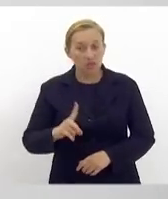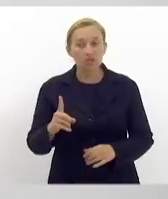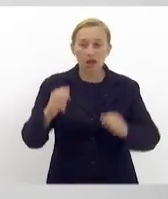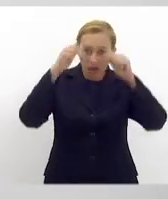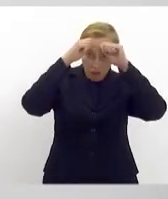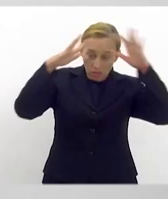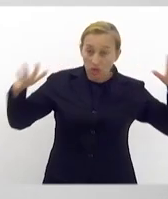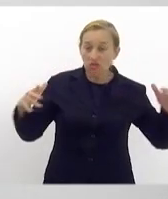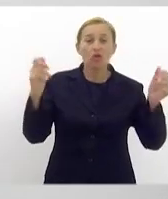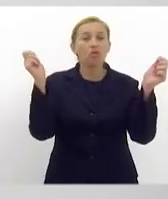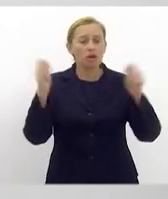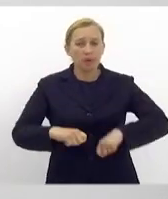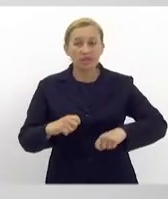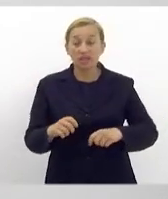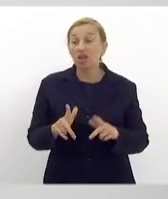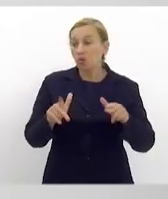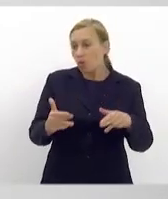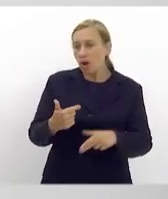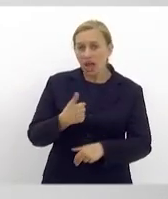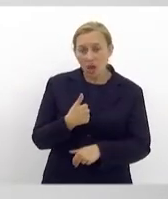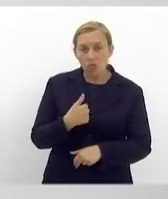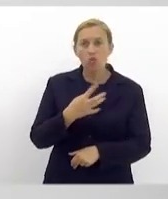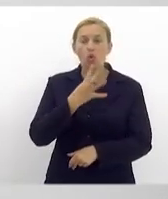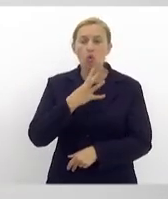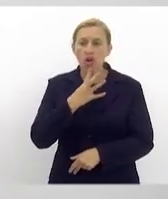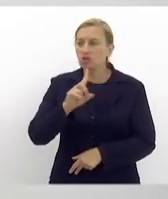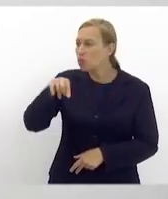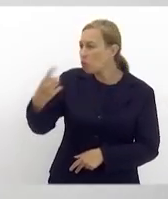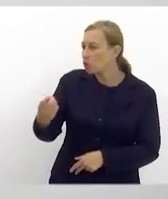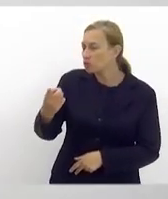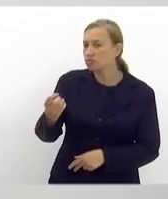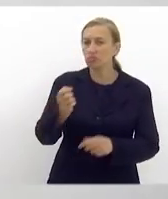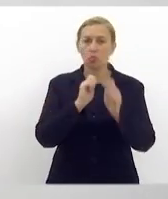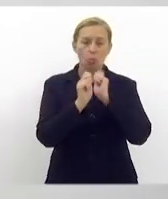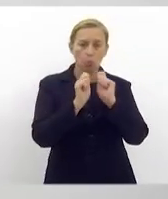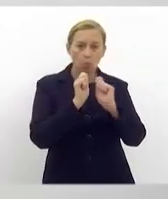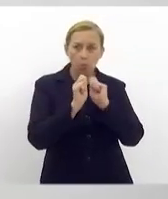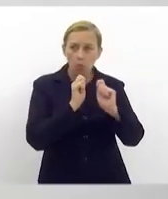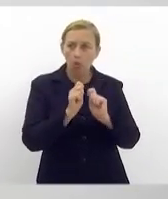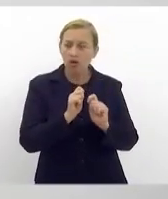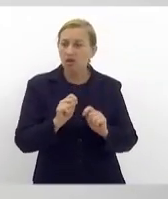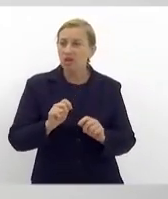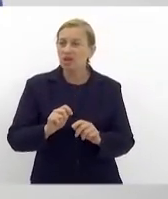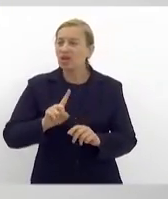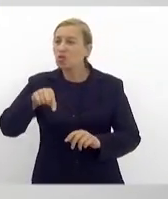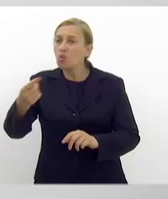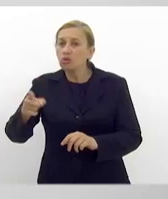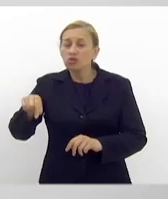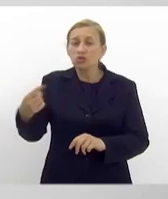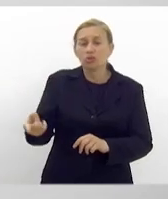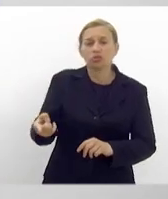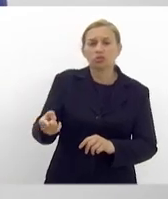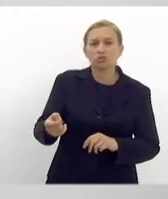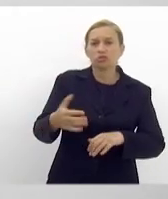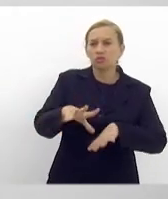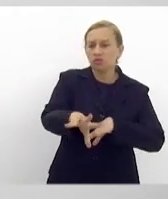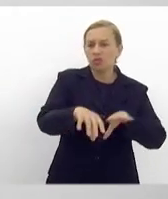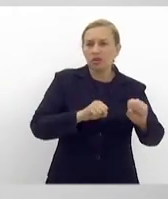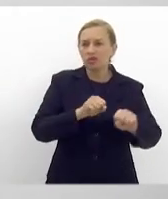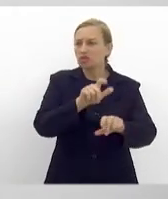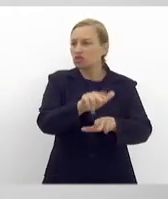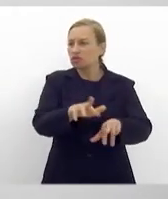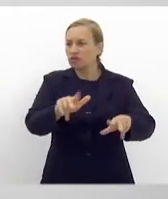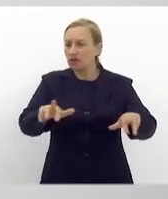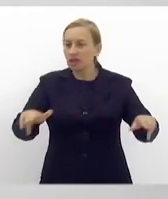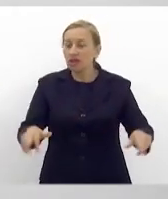capacidade, assim como eu, conheço outros que fazem jornalismo e vários outros com outras formações. Então, que